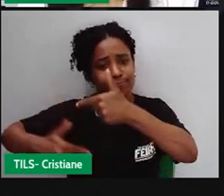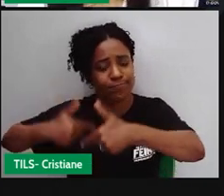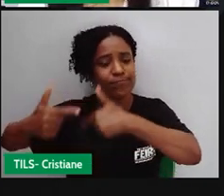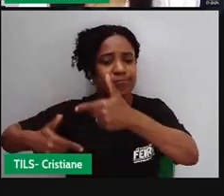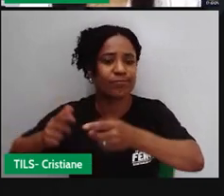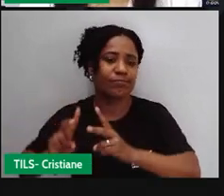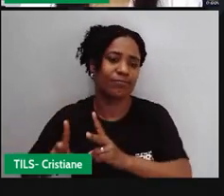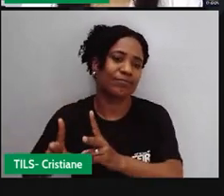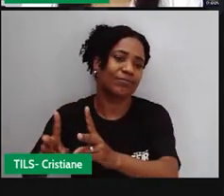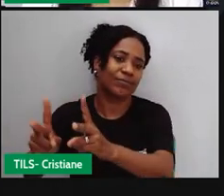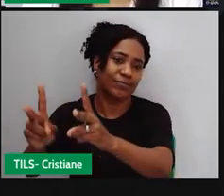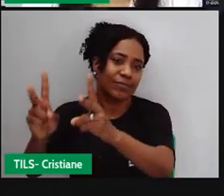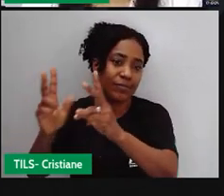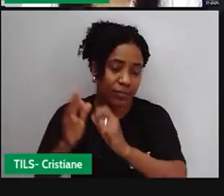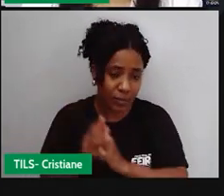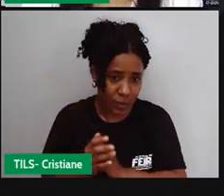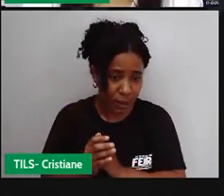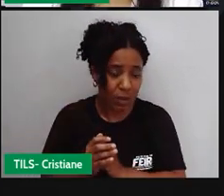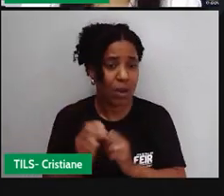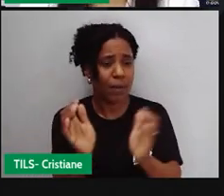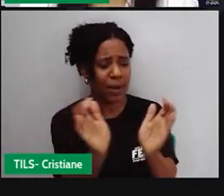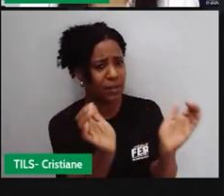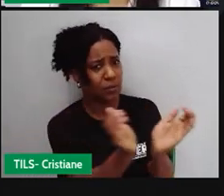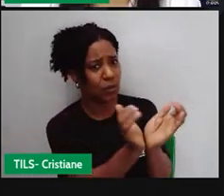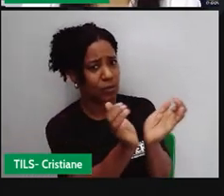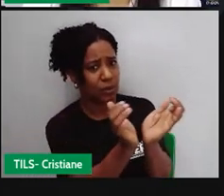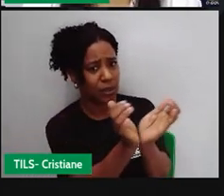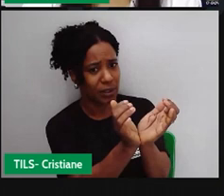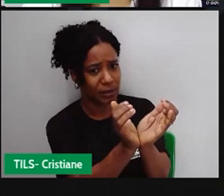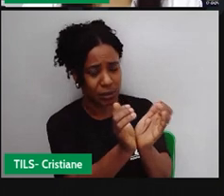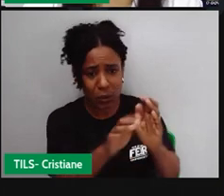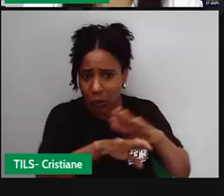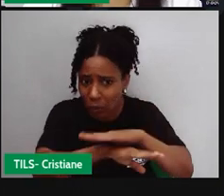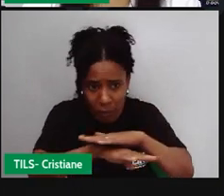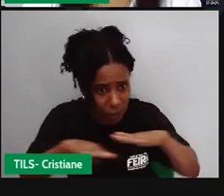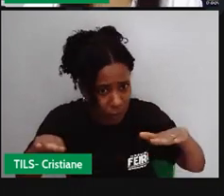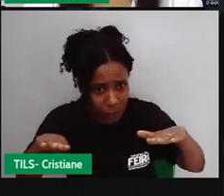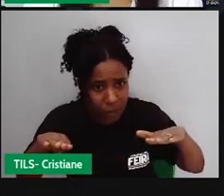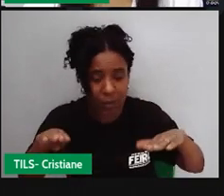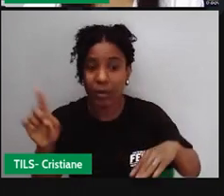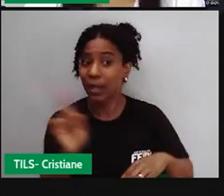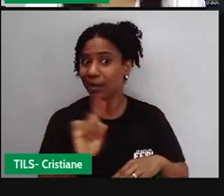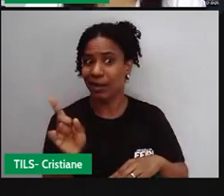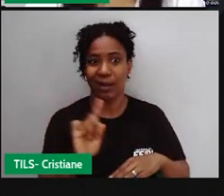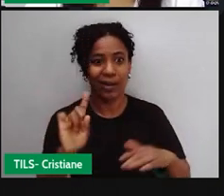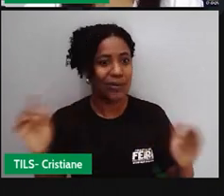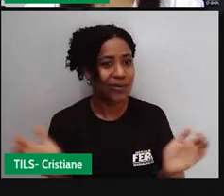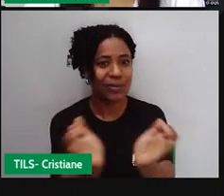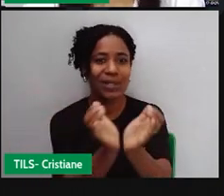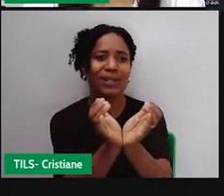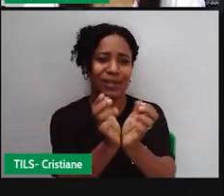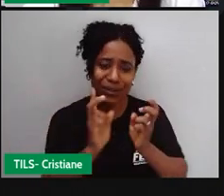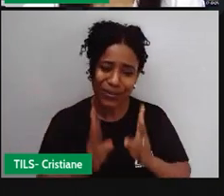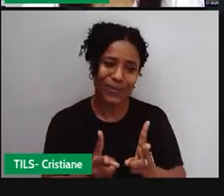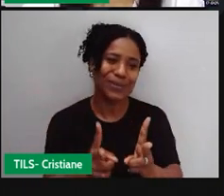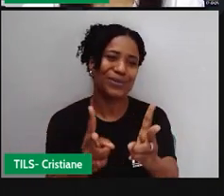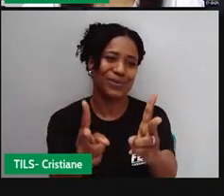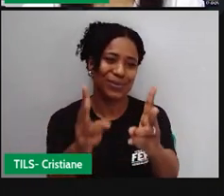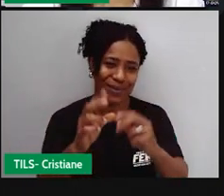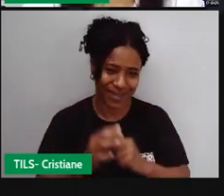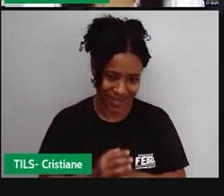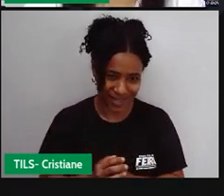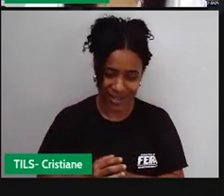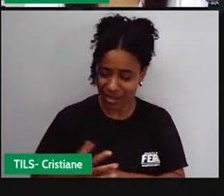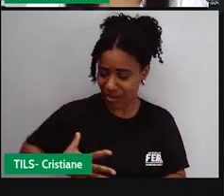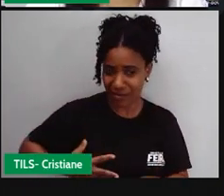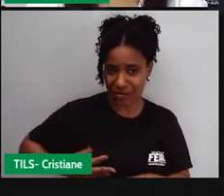hoje, existem essas comunidades, com descendentes e com remanescentes dos escravos que